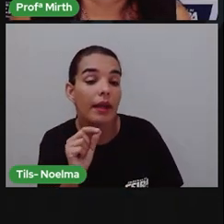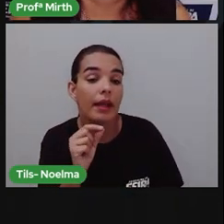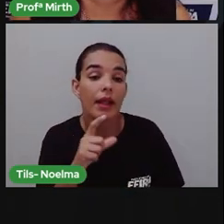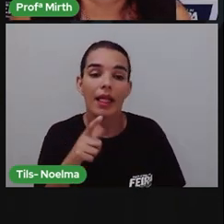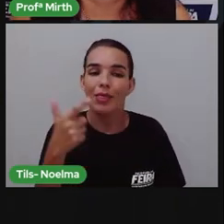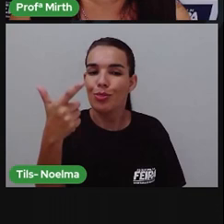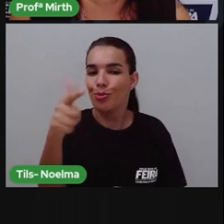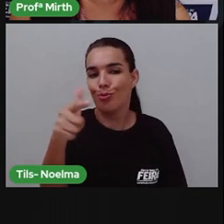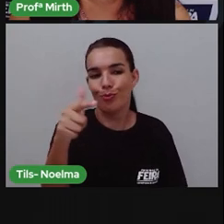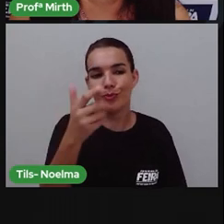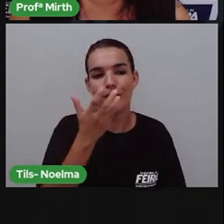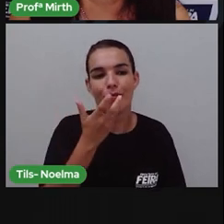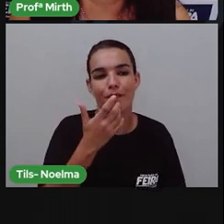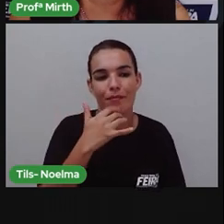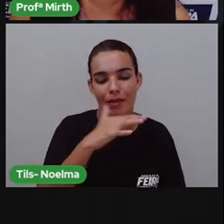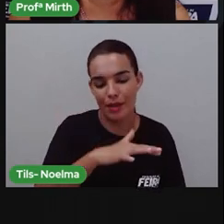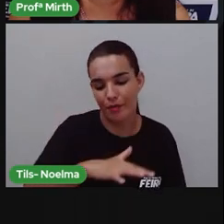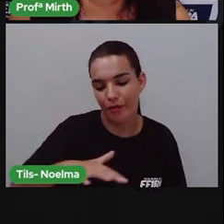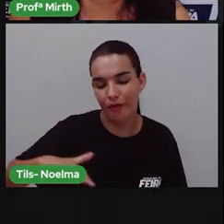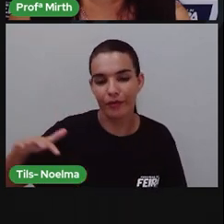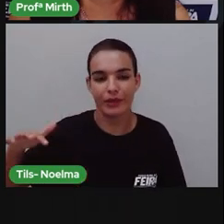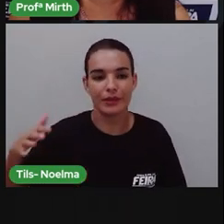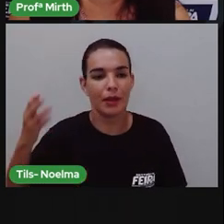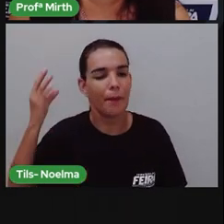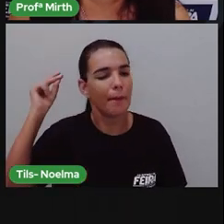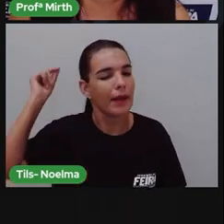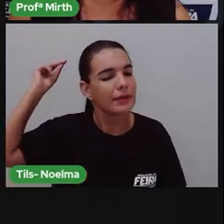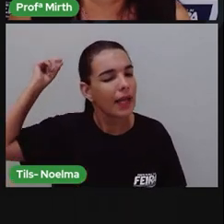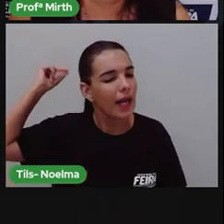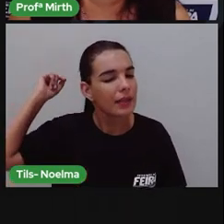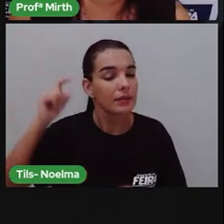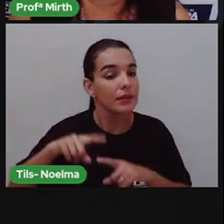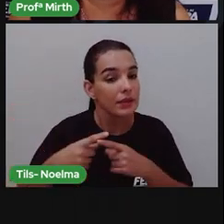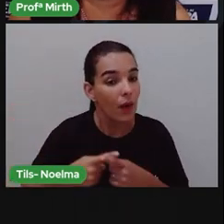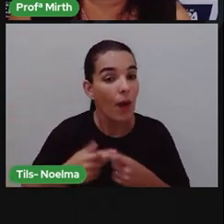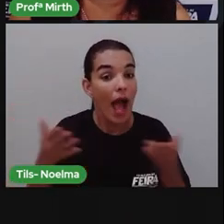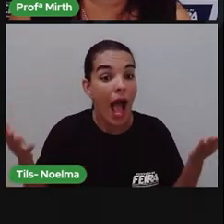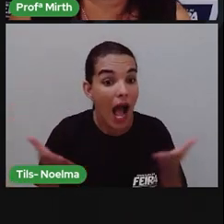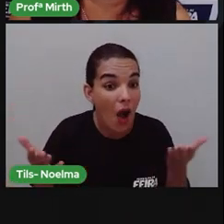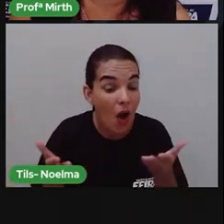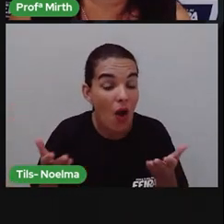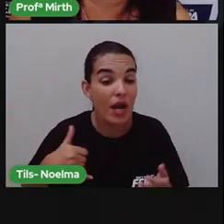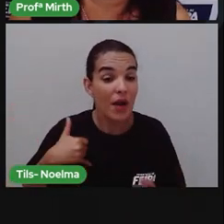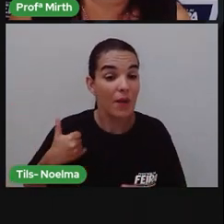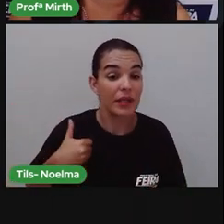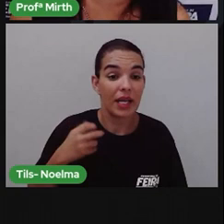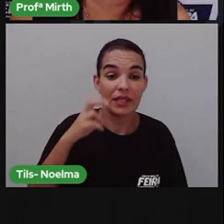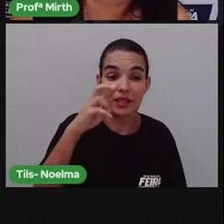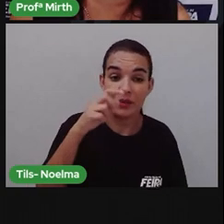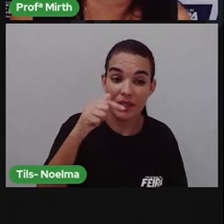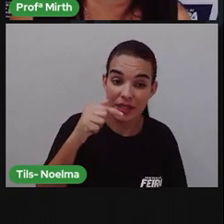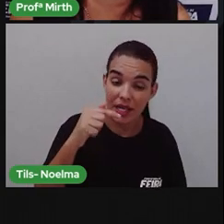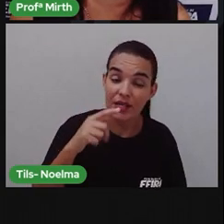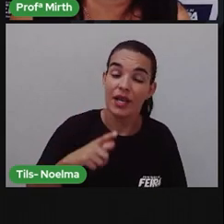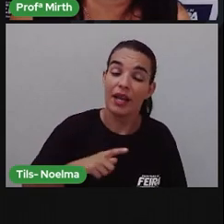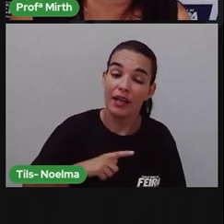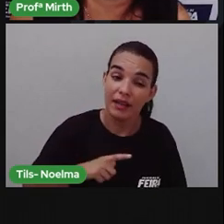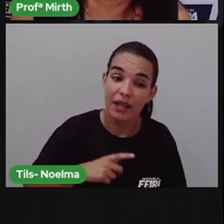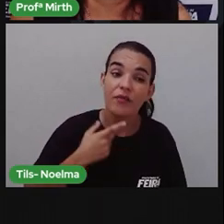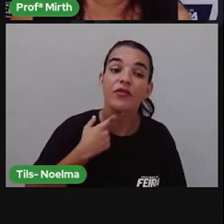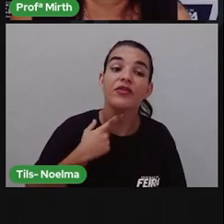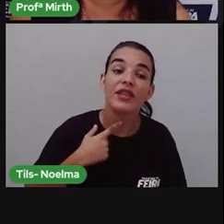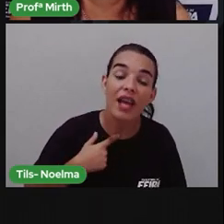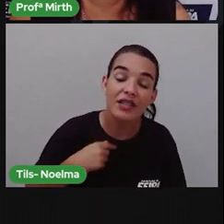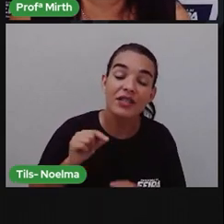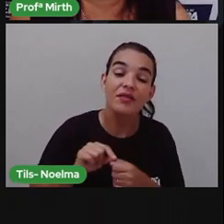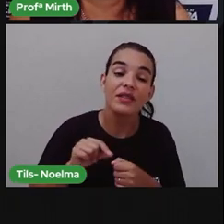é que ele começa a viver a infância, fazer coisas que ele tinha vontade de fazer quando ele era criança